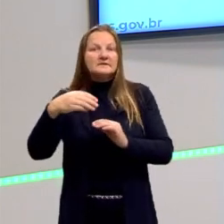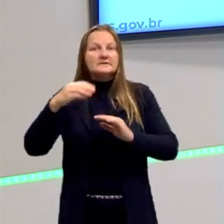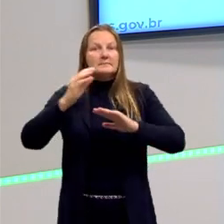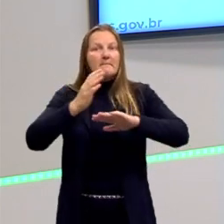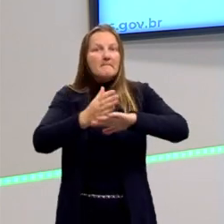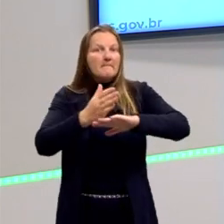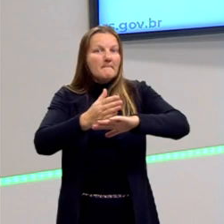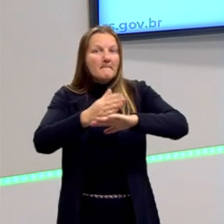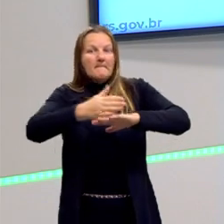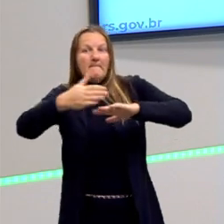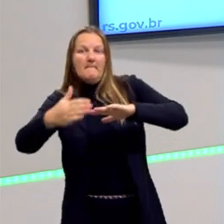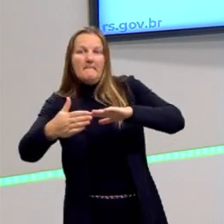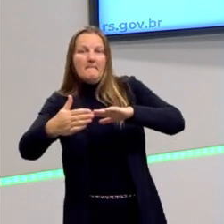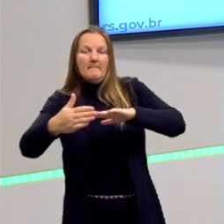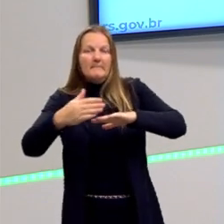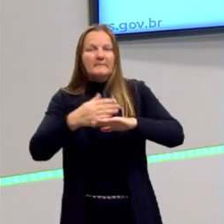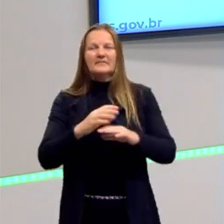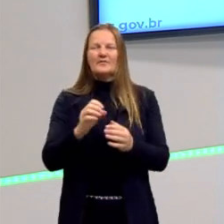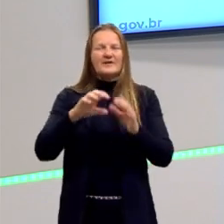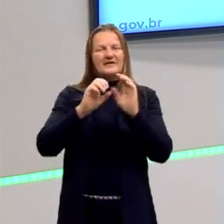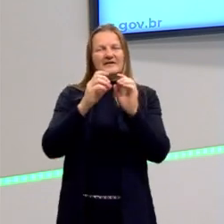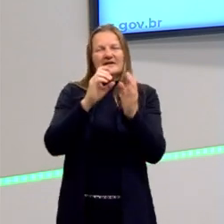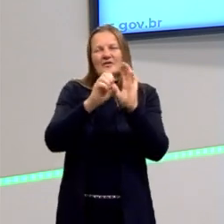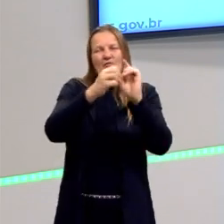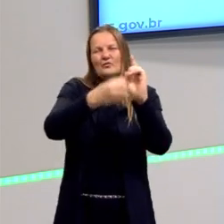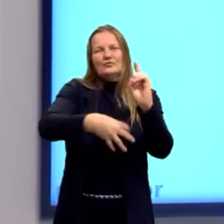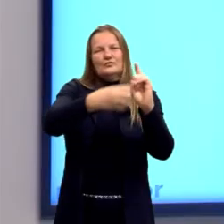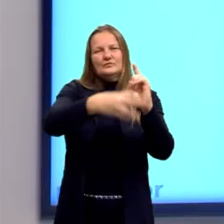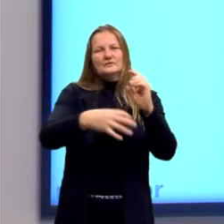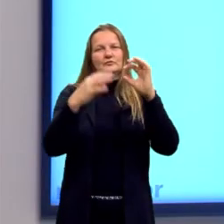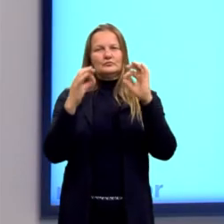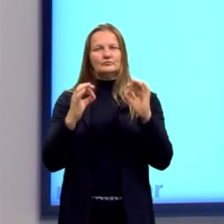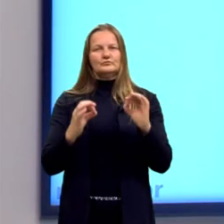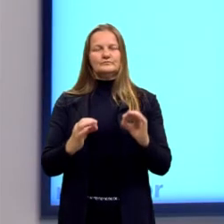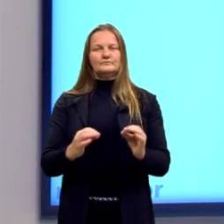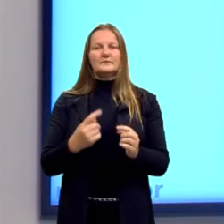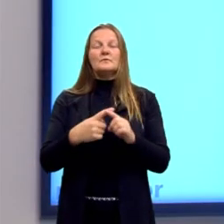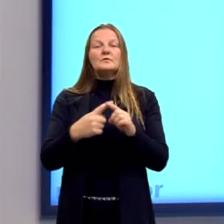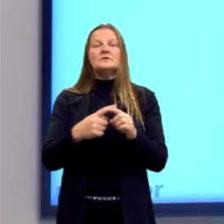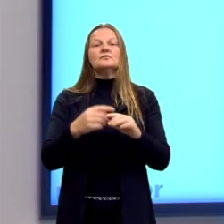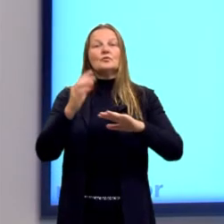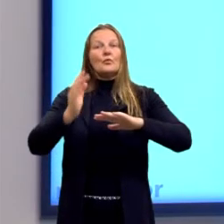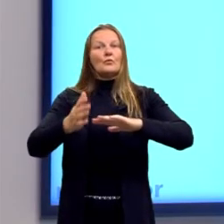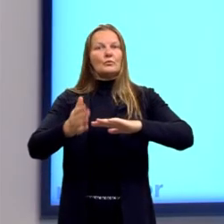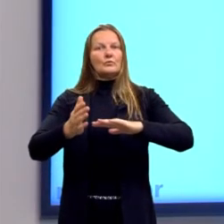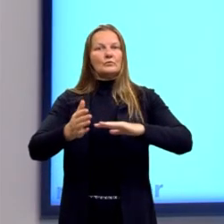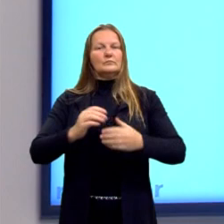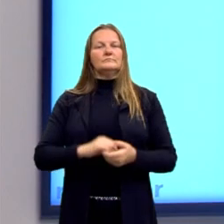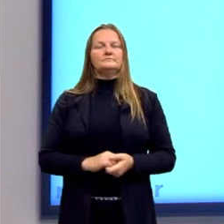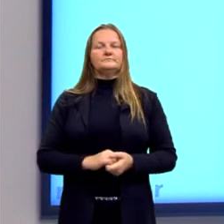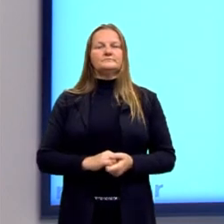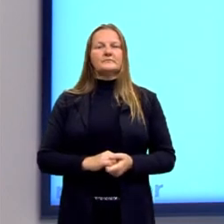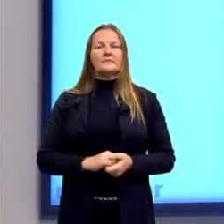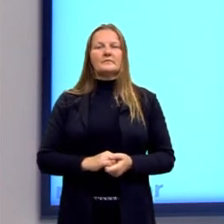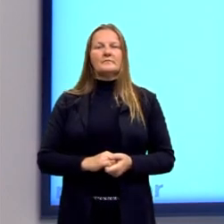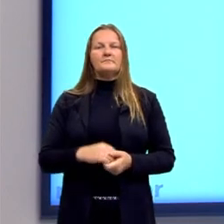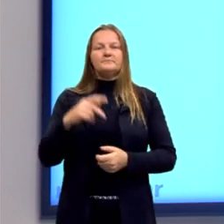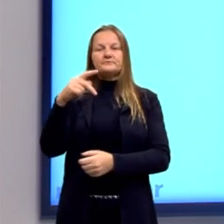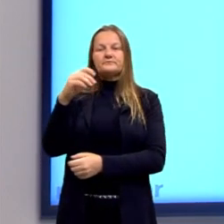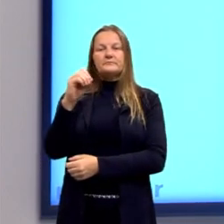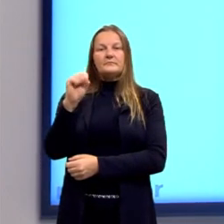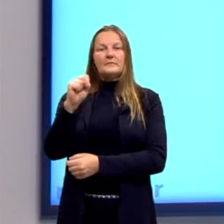seria uma definição tão correta, né? Então, a gente usa o termo contemporâneo, porque pós é algo que